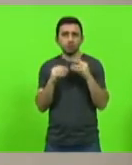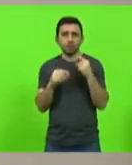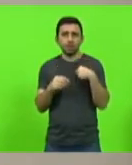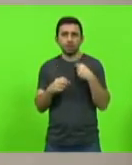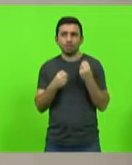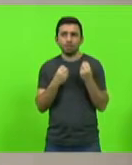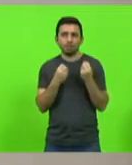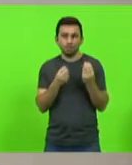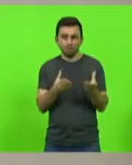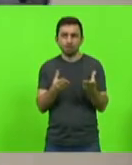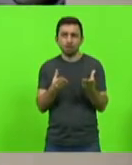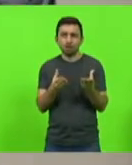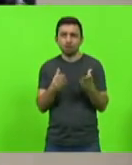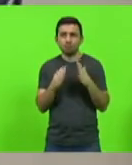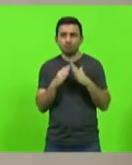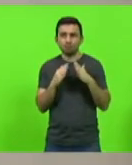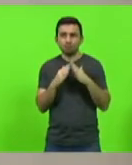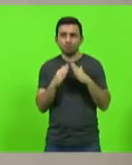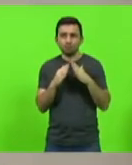imóveis.